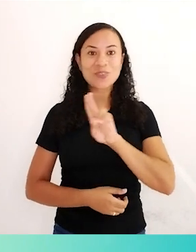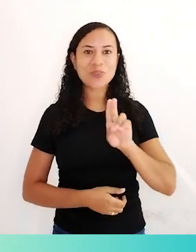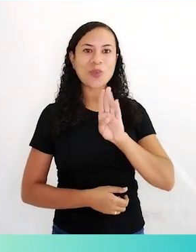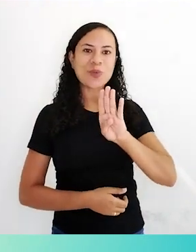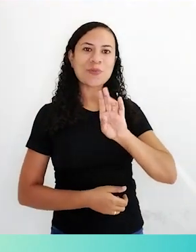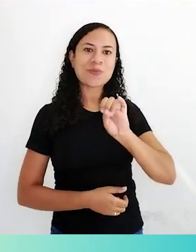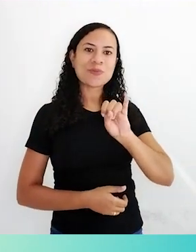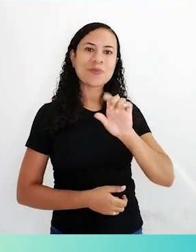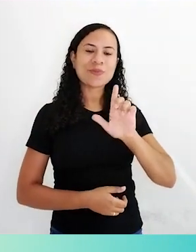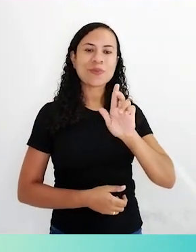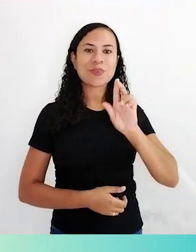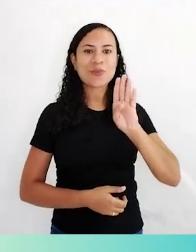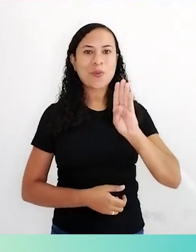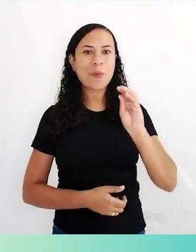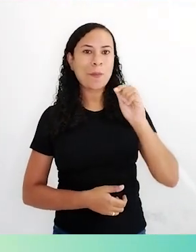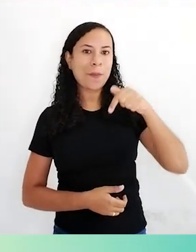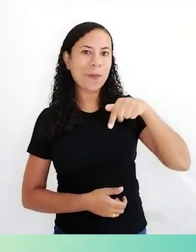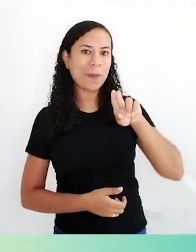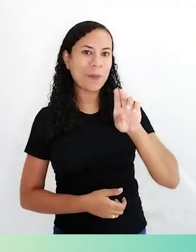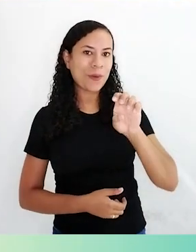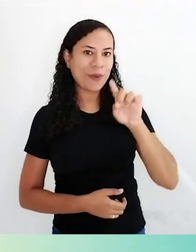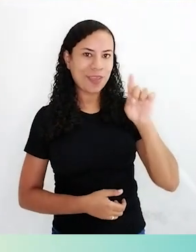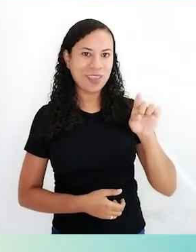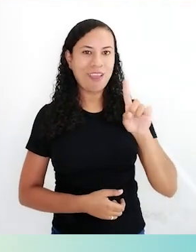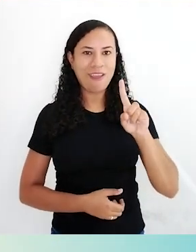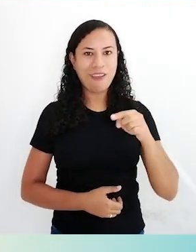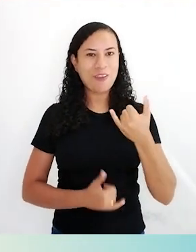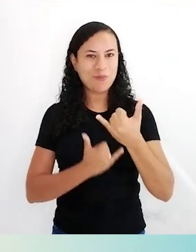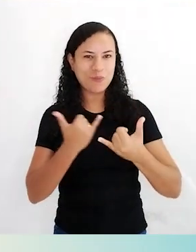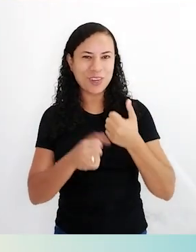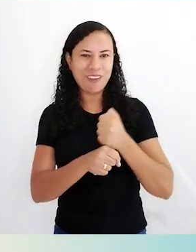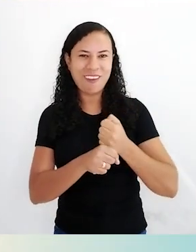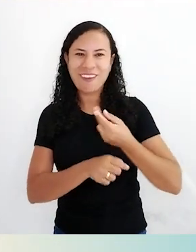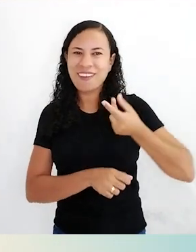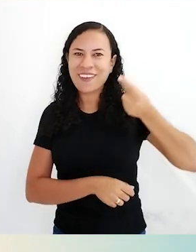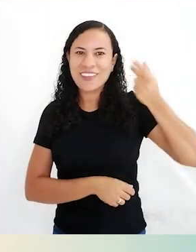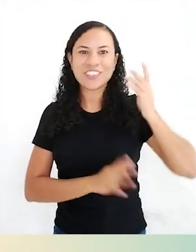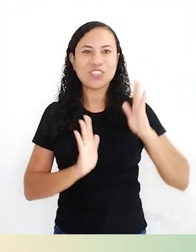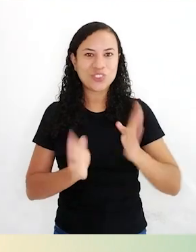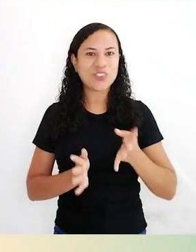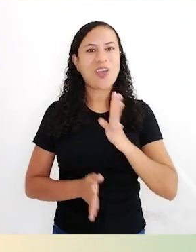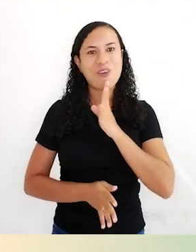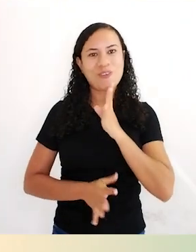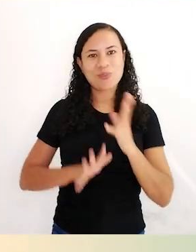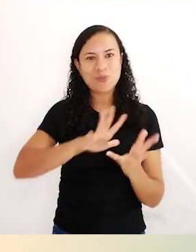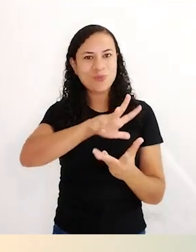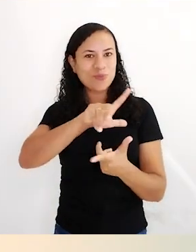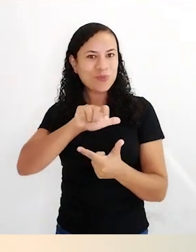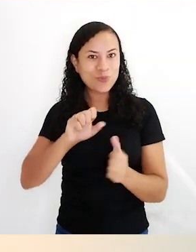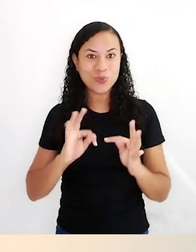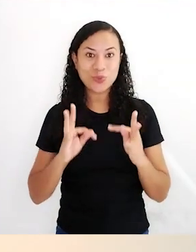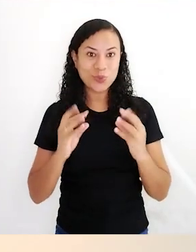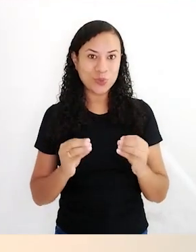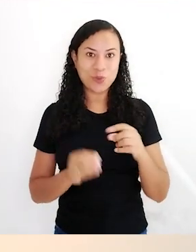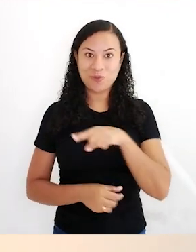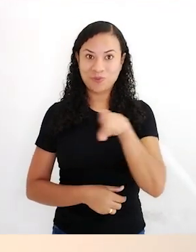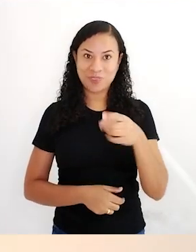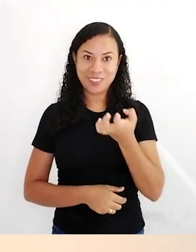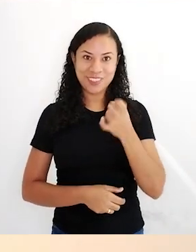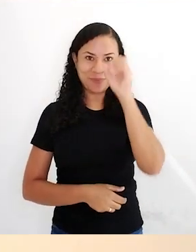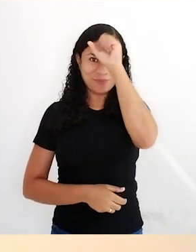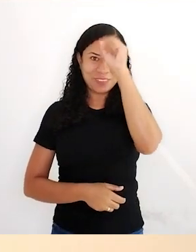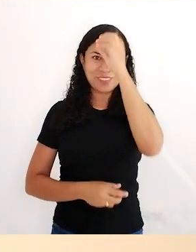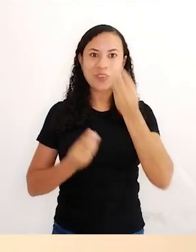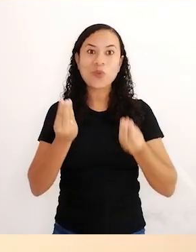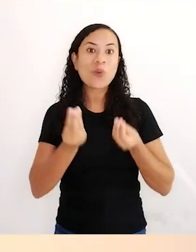bilboquê. O bilboquê é um brinquedo muito antigo e conhecido no mundo inteiro. Vocês querem